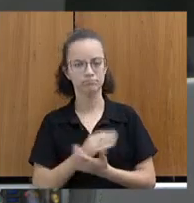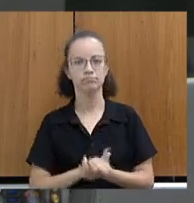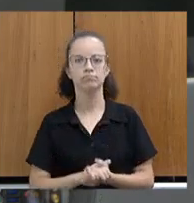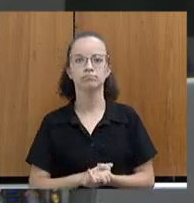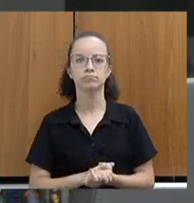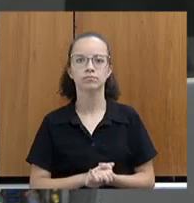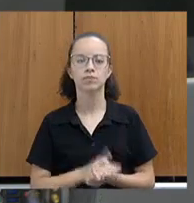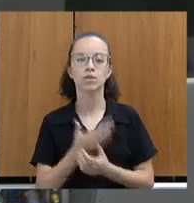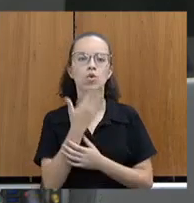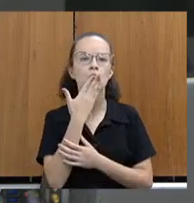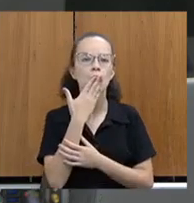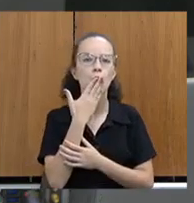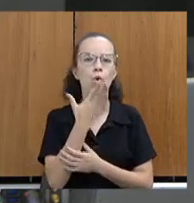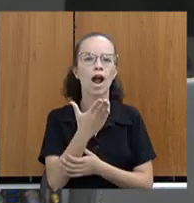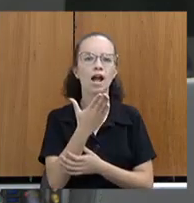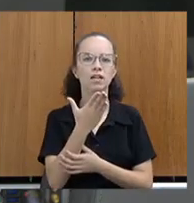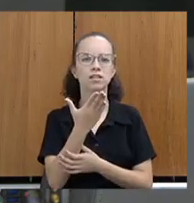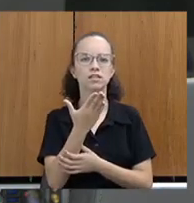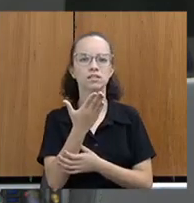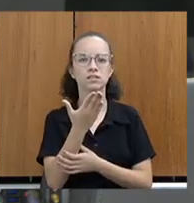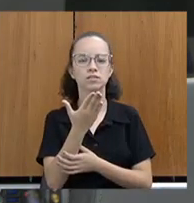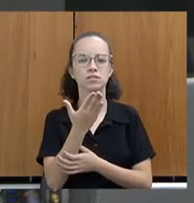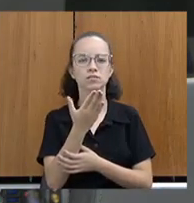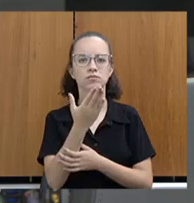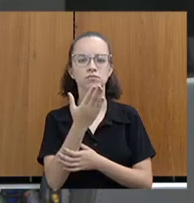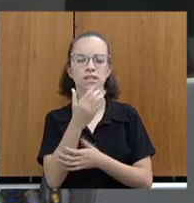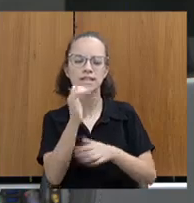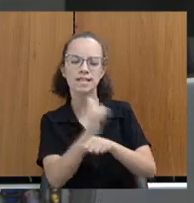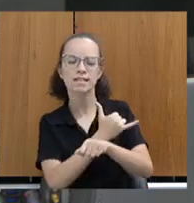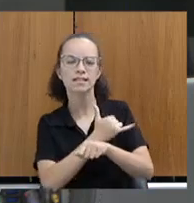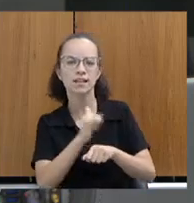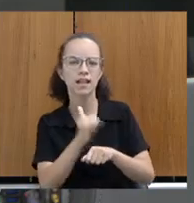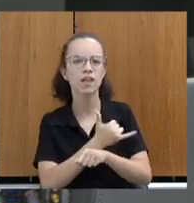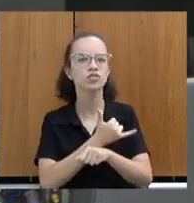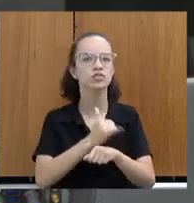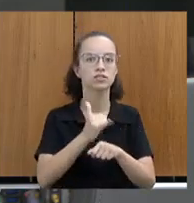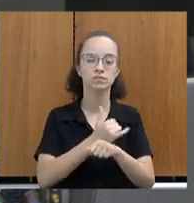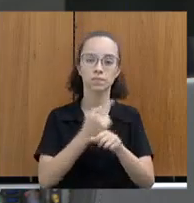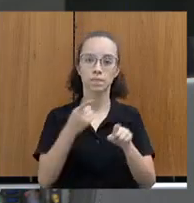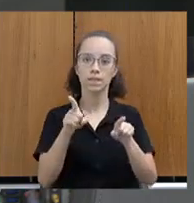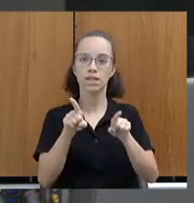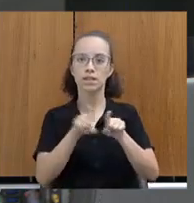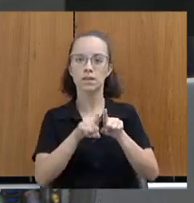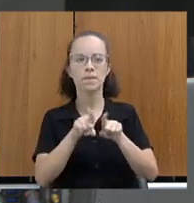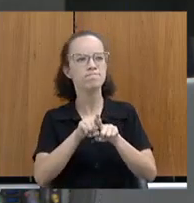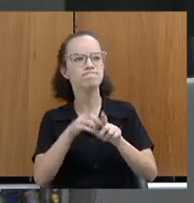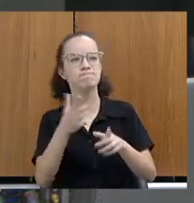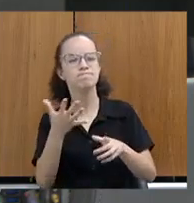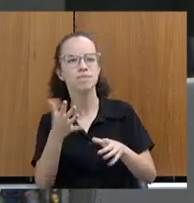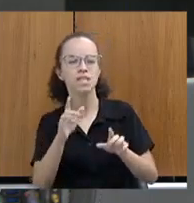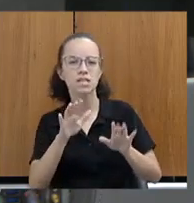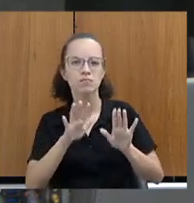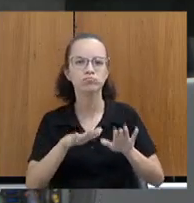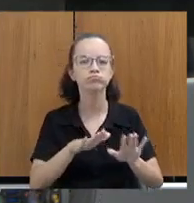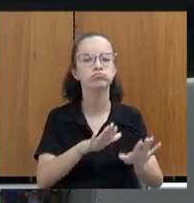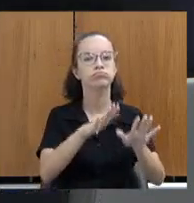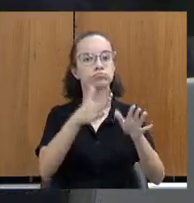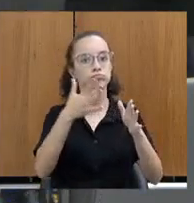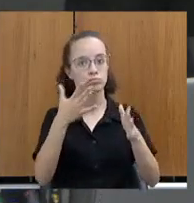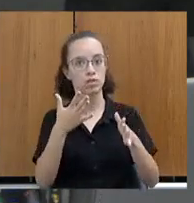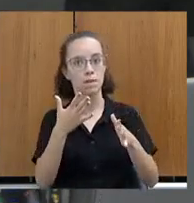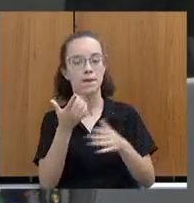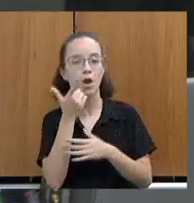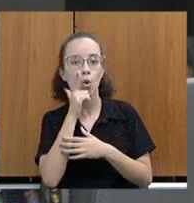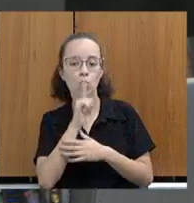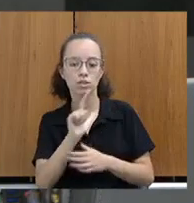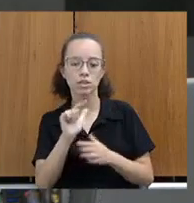quais os recursos e parcerias estão sendo mobilizadas para efetivar as ações desse